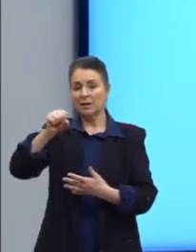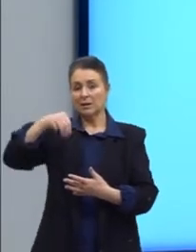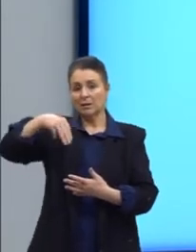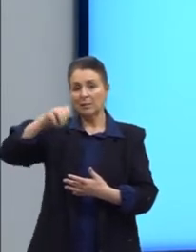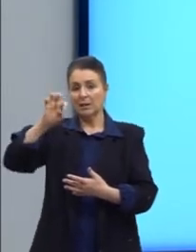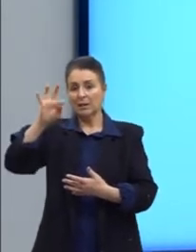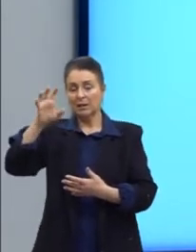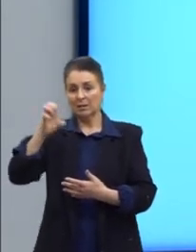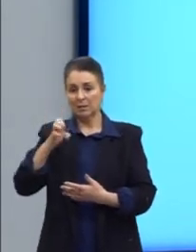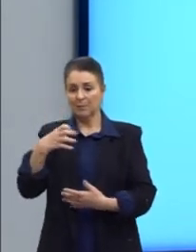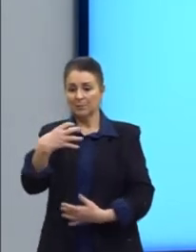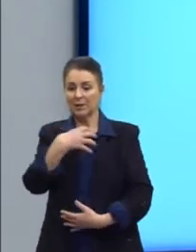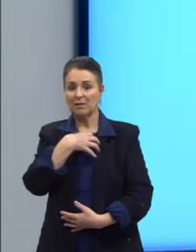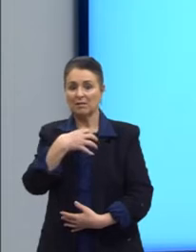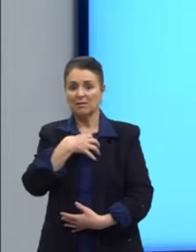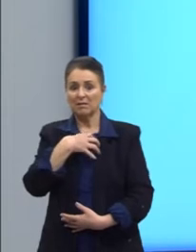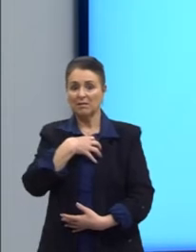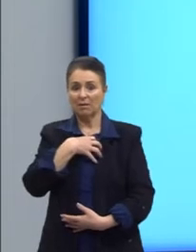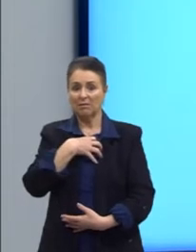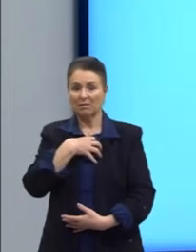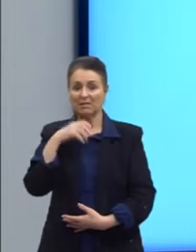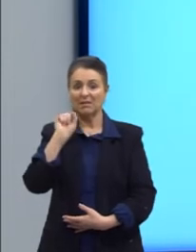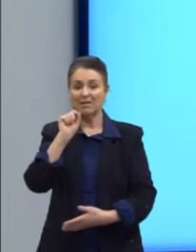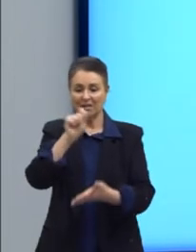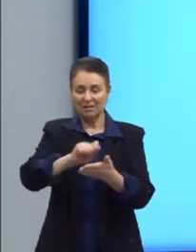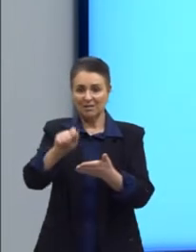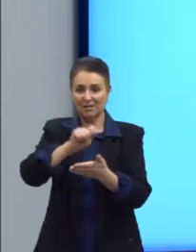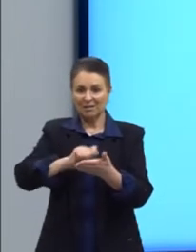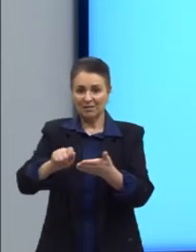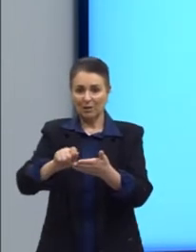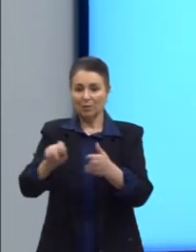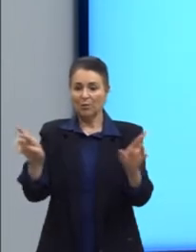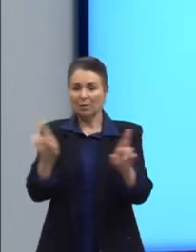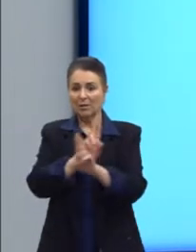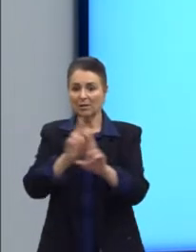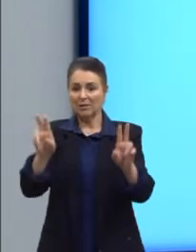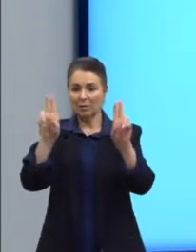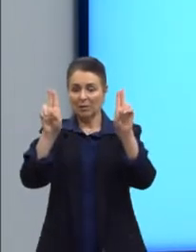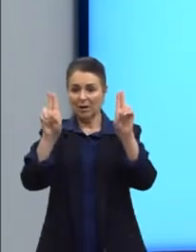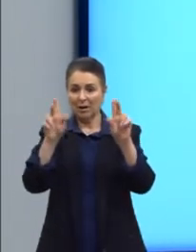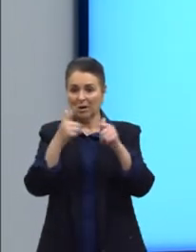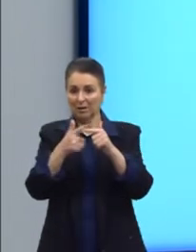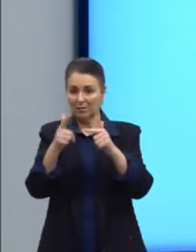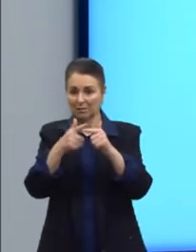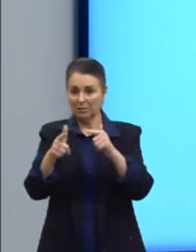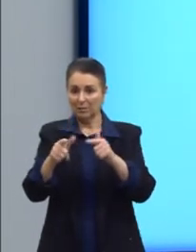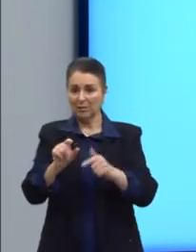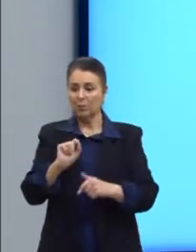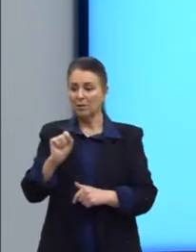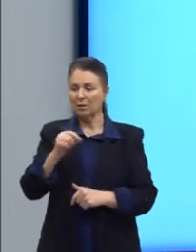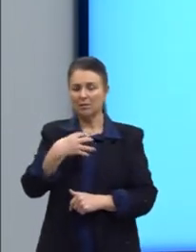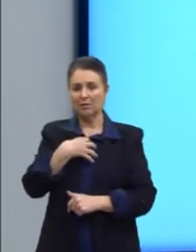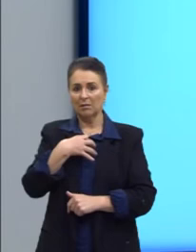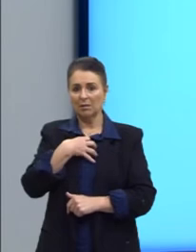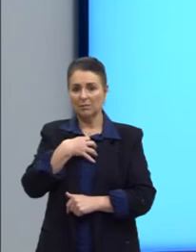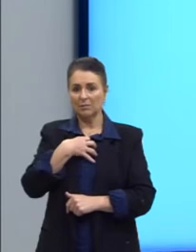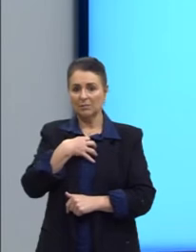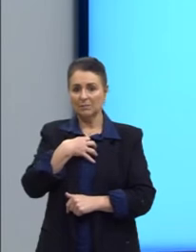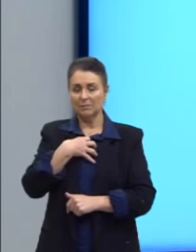sensação do participante em relação à problemática. Então, ele está expondo, sim, a sensação dele. O que ele sente em relação a isso.